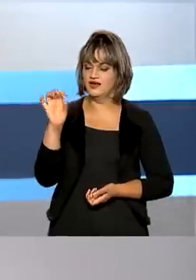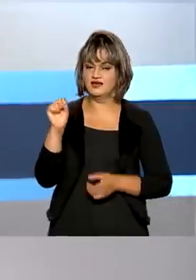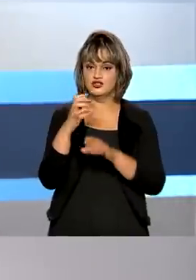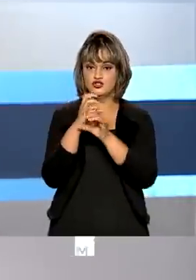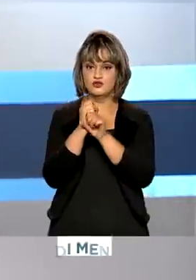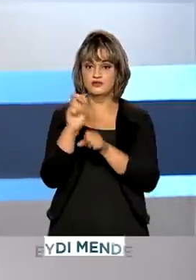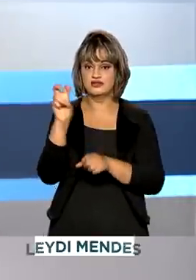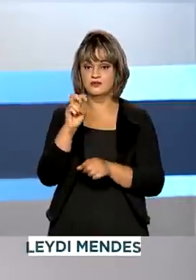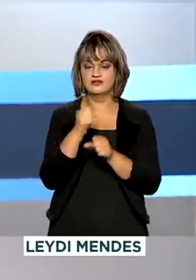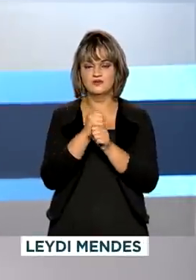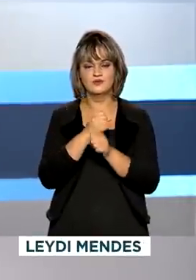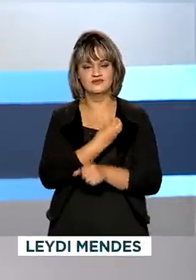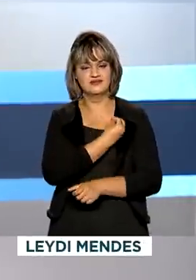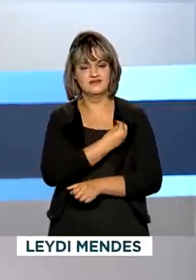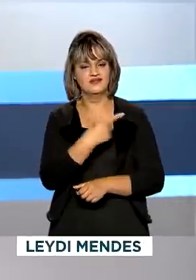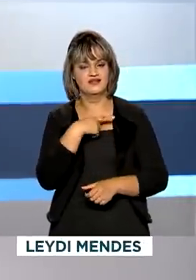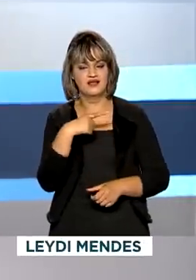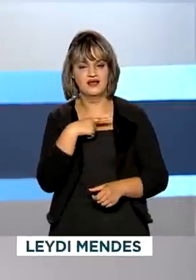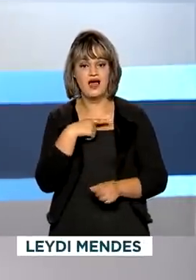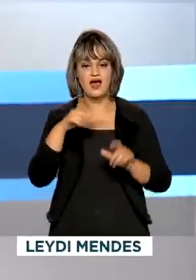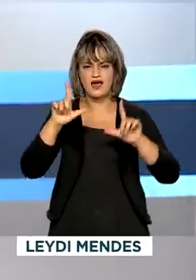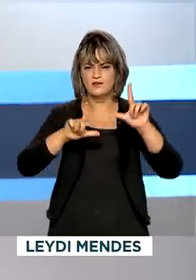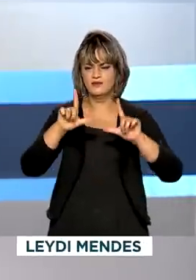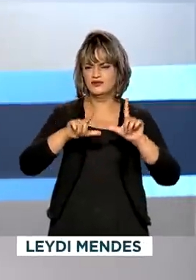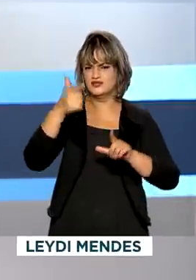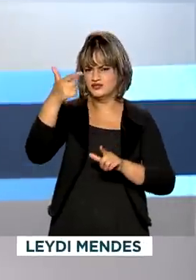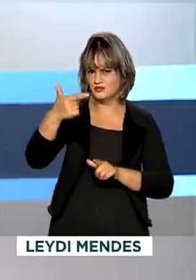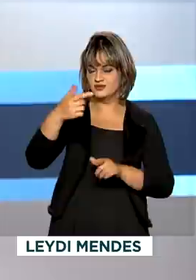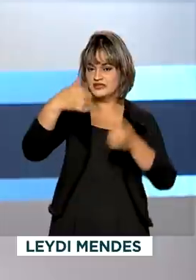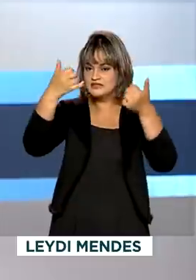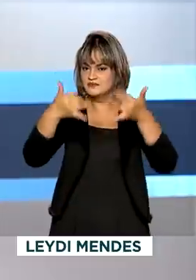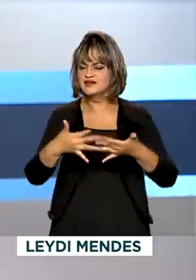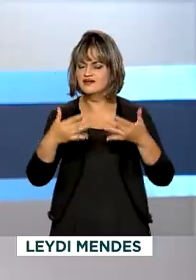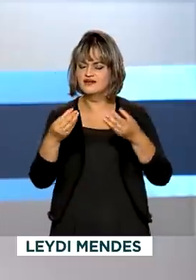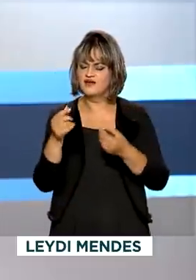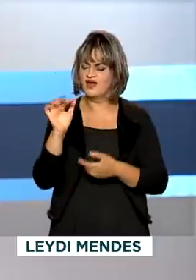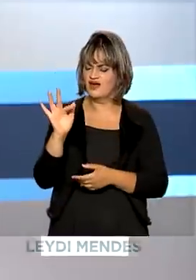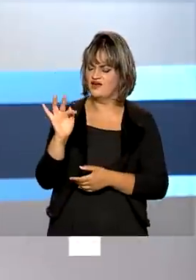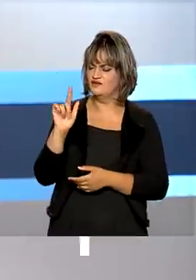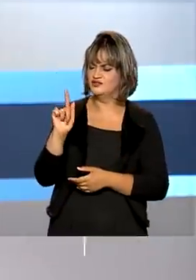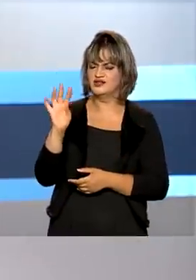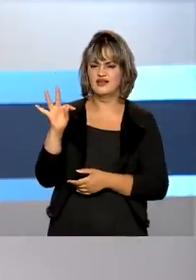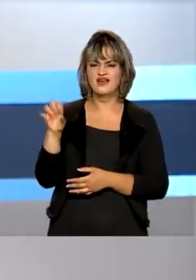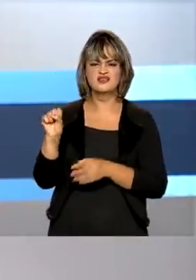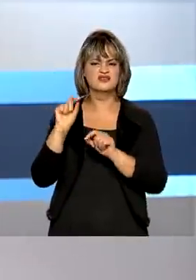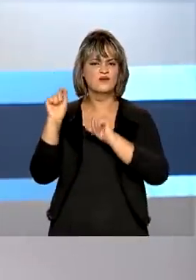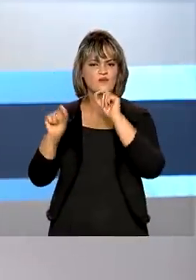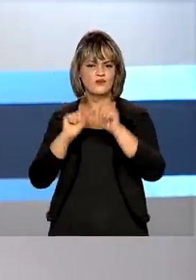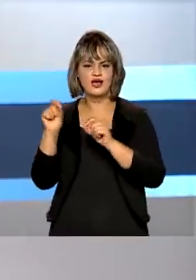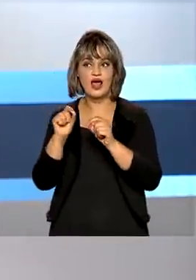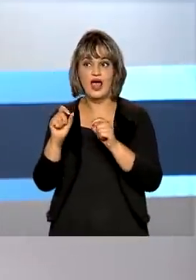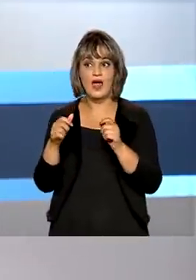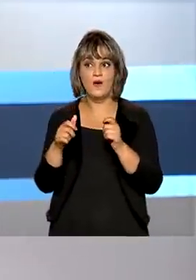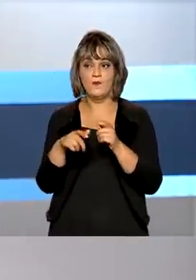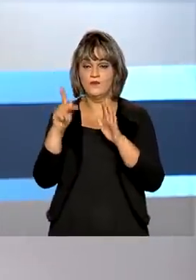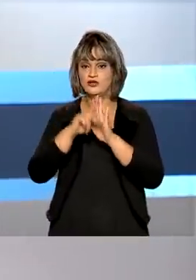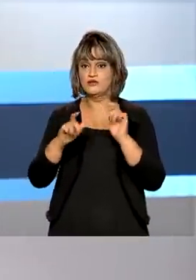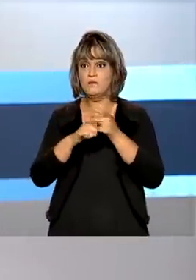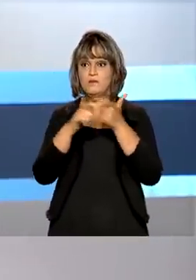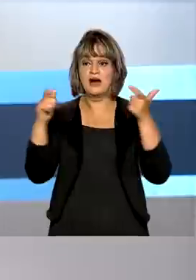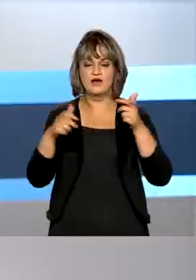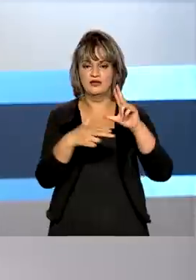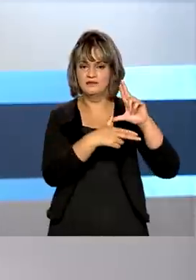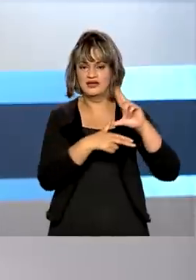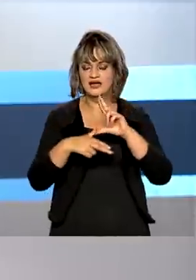55 anos. E na segunda reportagem da série sobre o Fundo de Garantia do Tempo de Serviço, o maior da América Latina e o